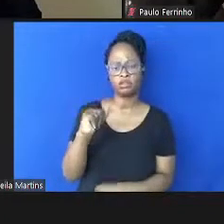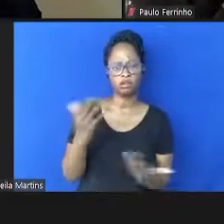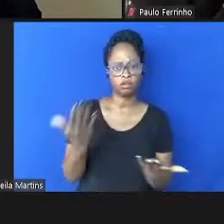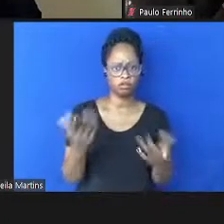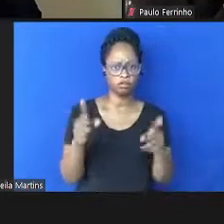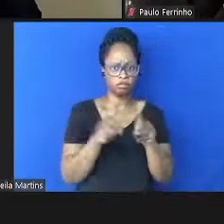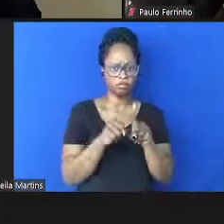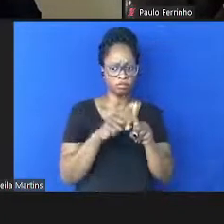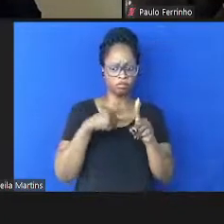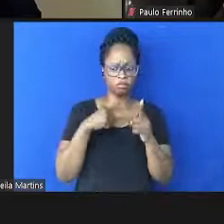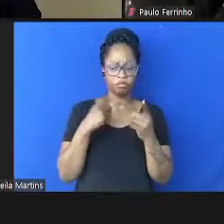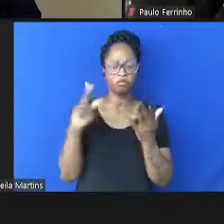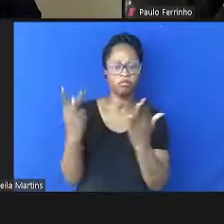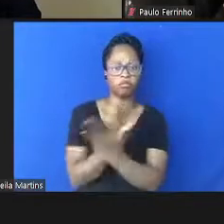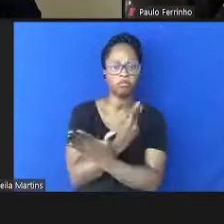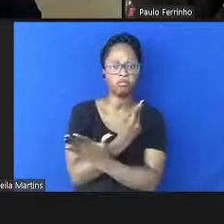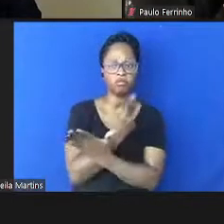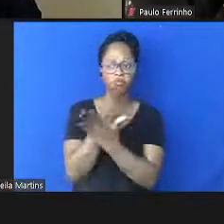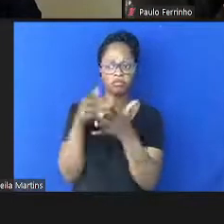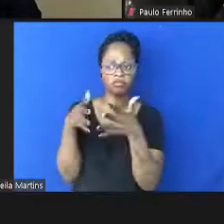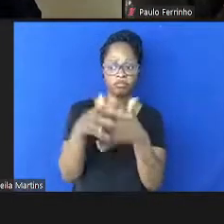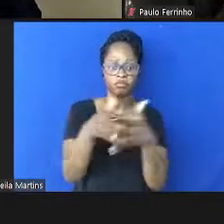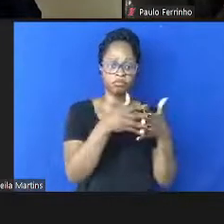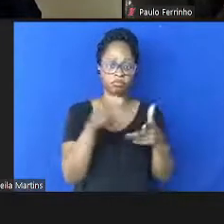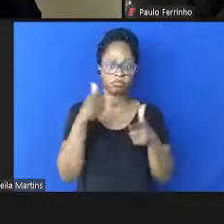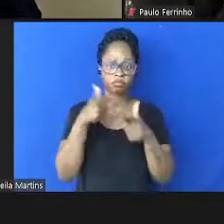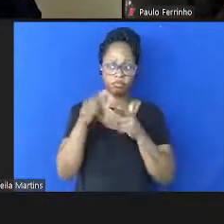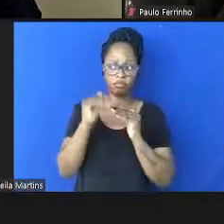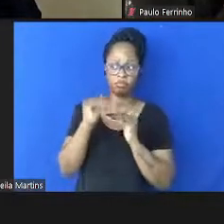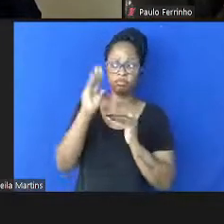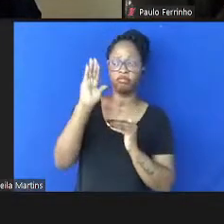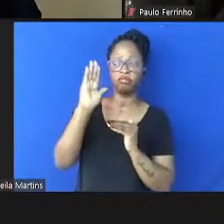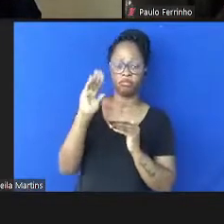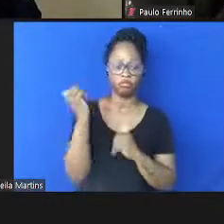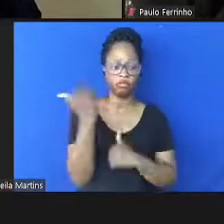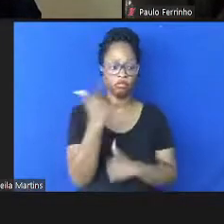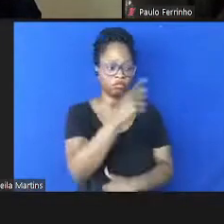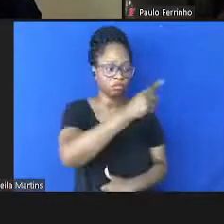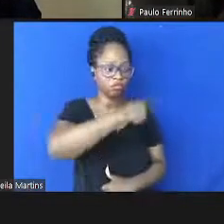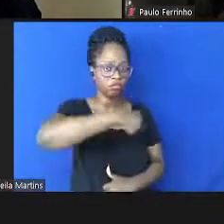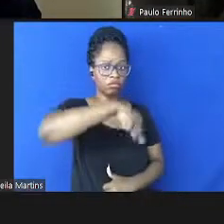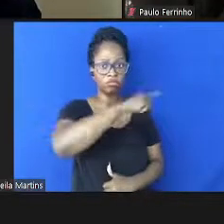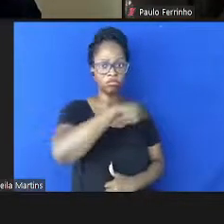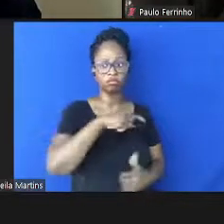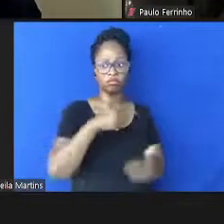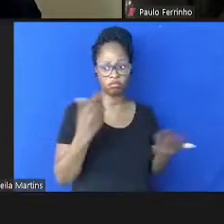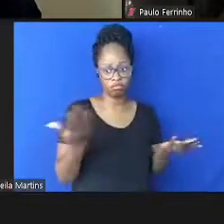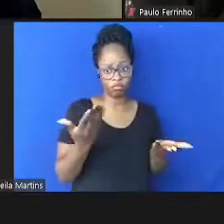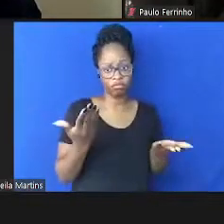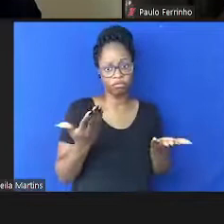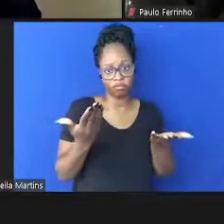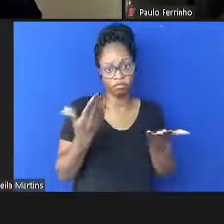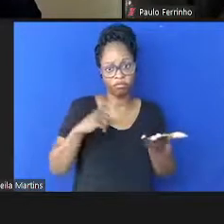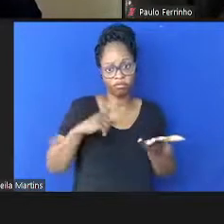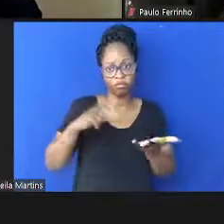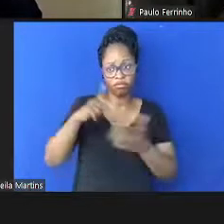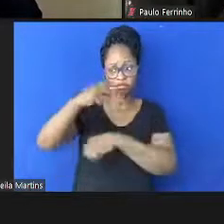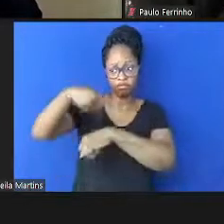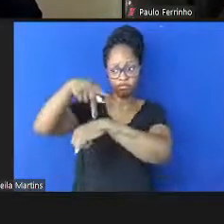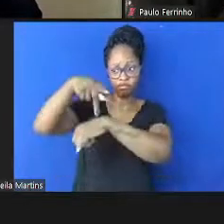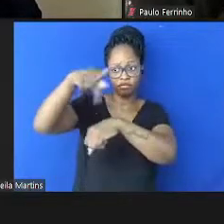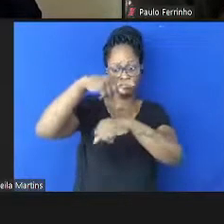prevalência e complicações são mais elevadas do que se esperaria, principalmente nos países em